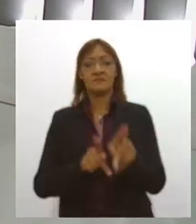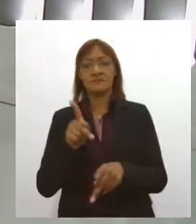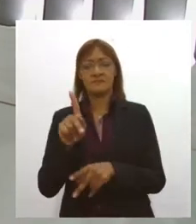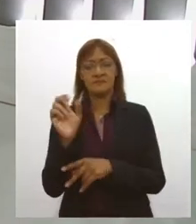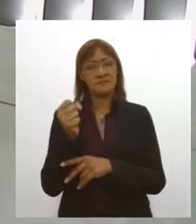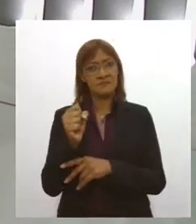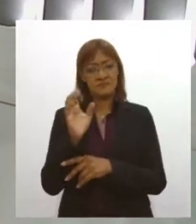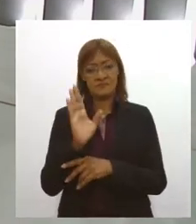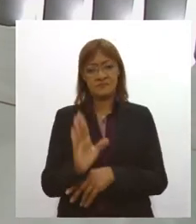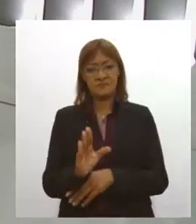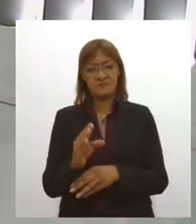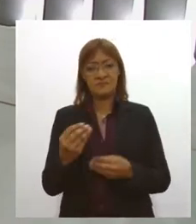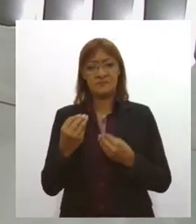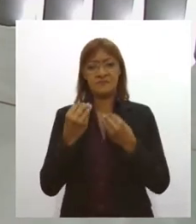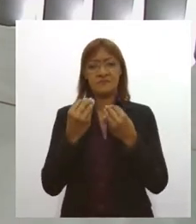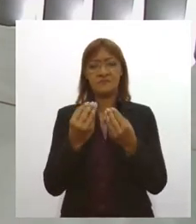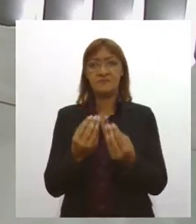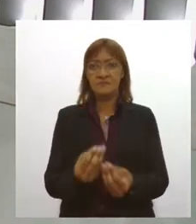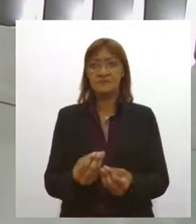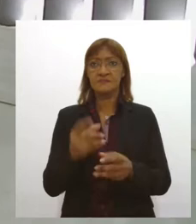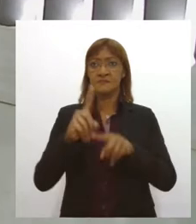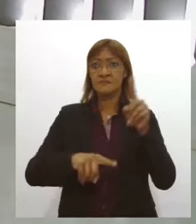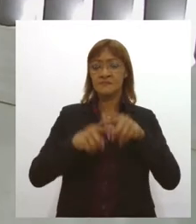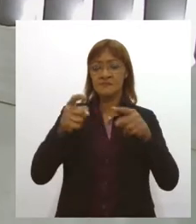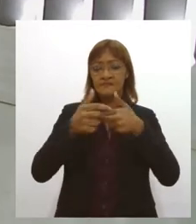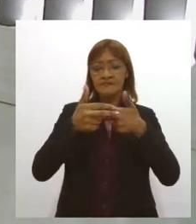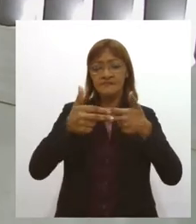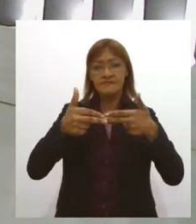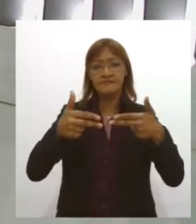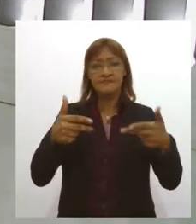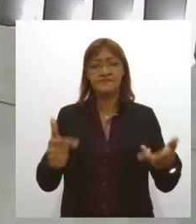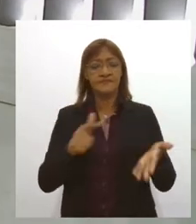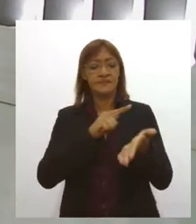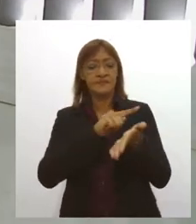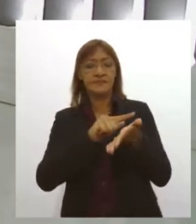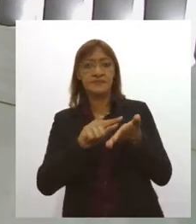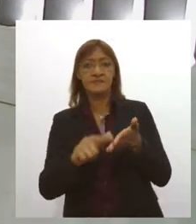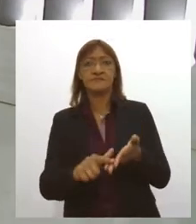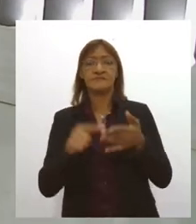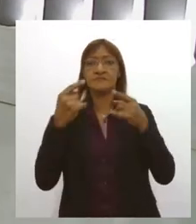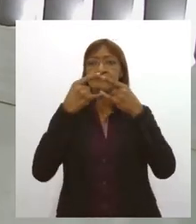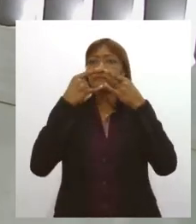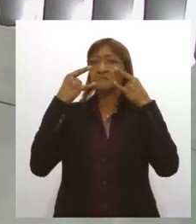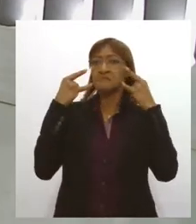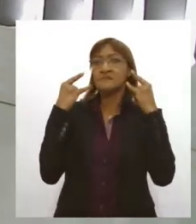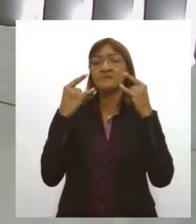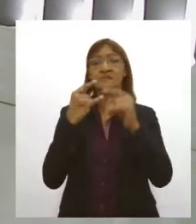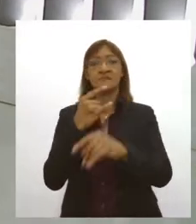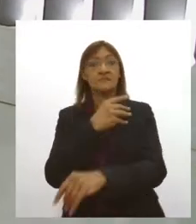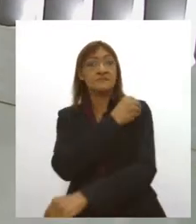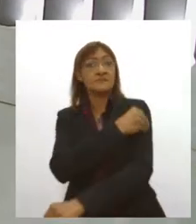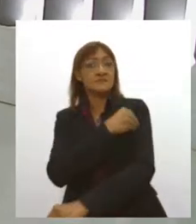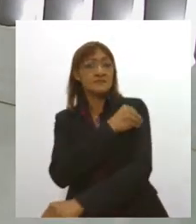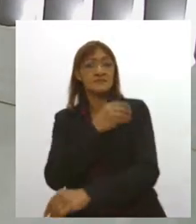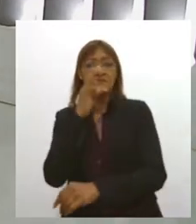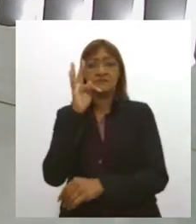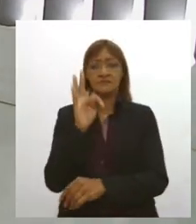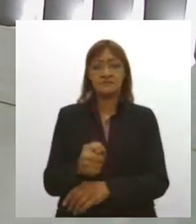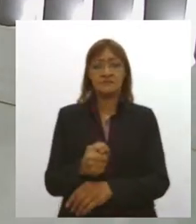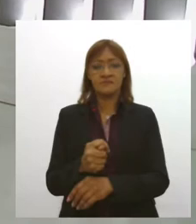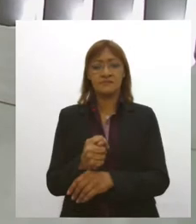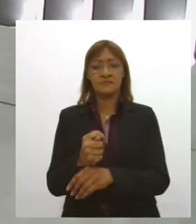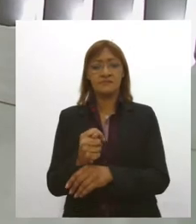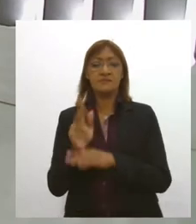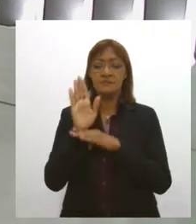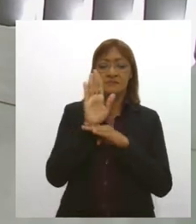doar alimentos, material de higiene e limpeza, máscaras e álcool 70. Tudo que for arrecadado será doado a famílias em situação de